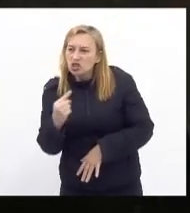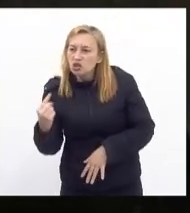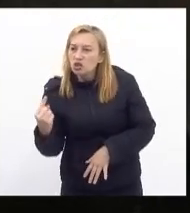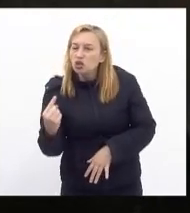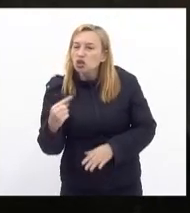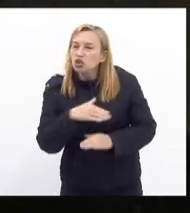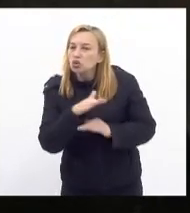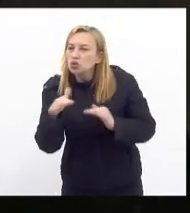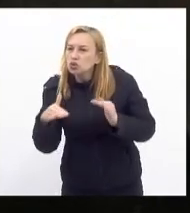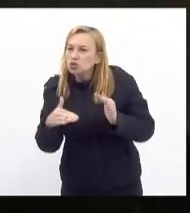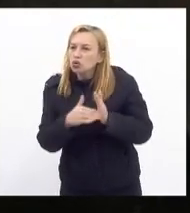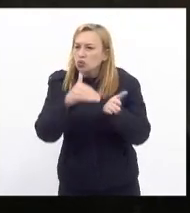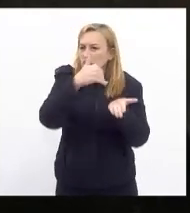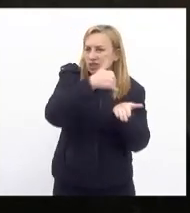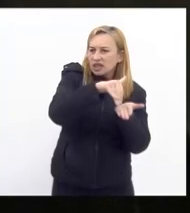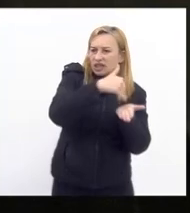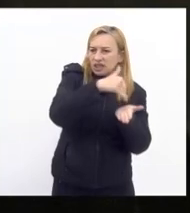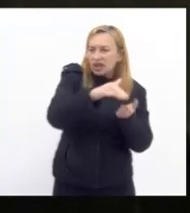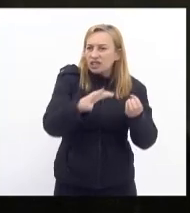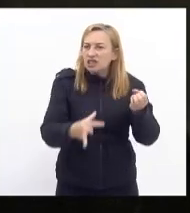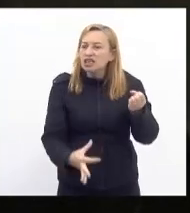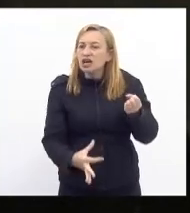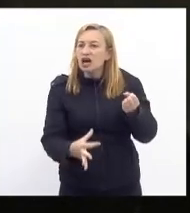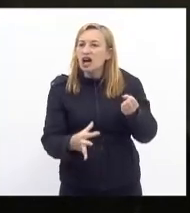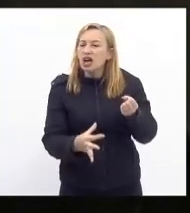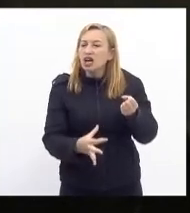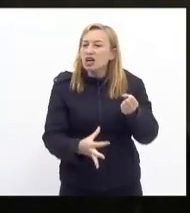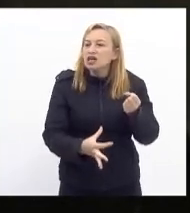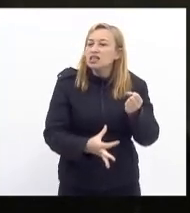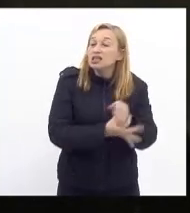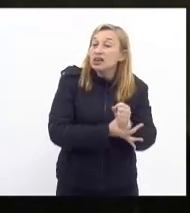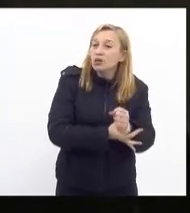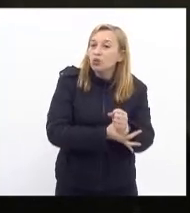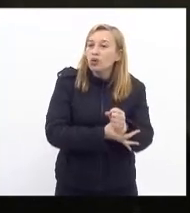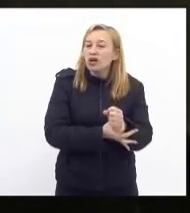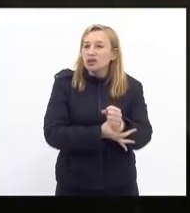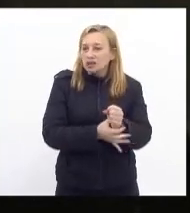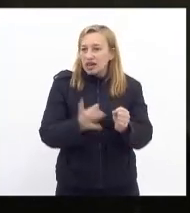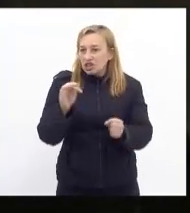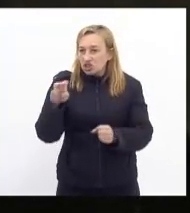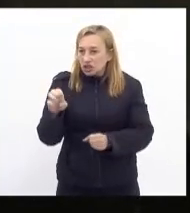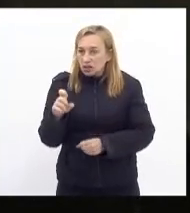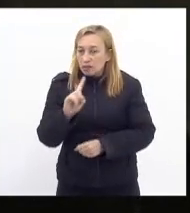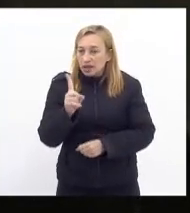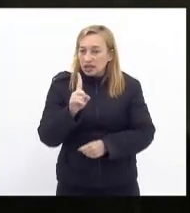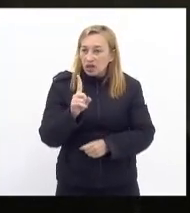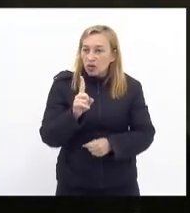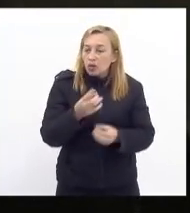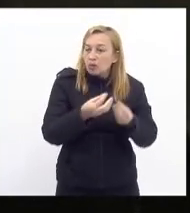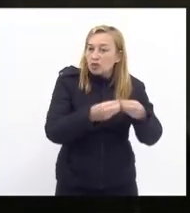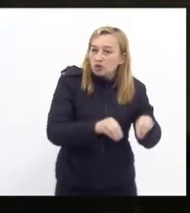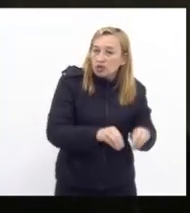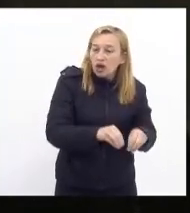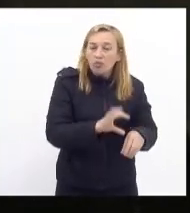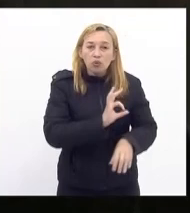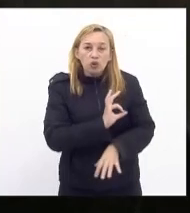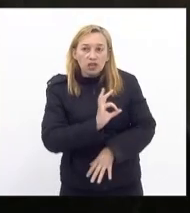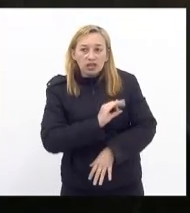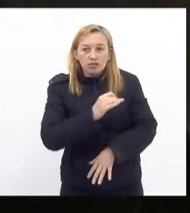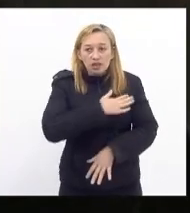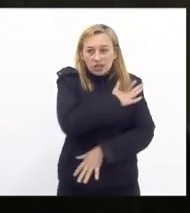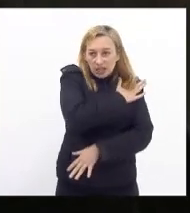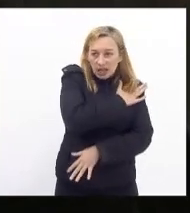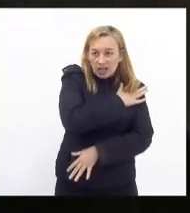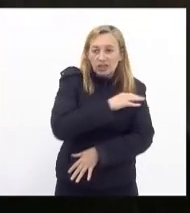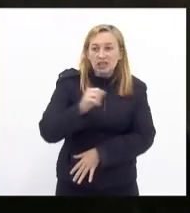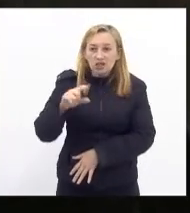secretários de agentes de segurança para não esboelarem tanto a polícia militar quanto a polícia civil quanto o bombeiro